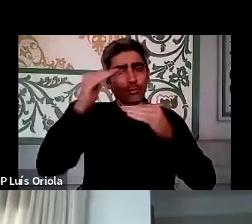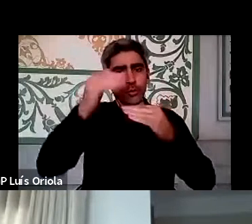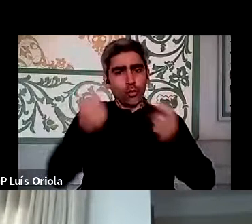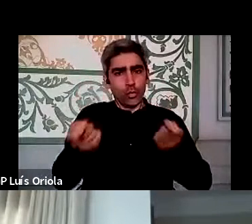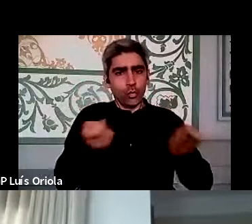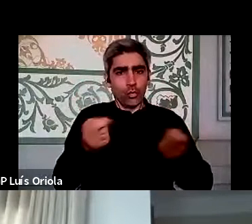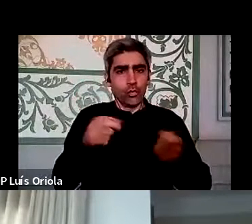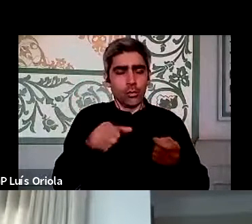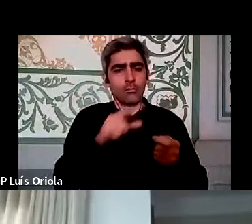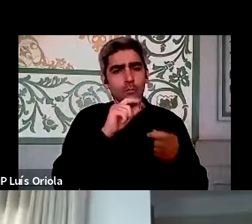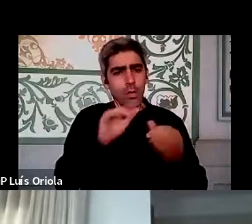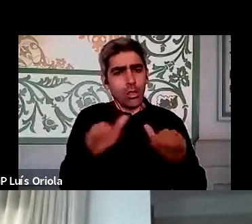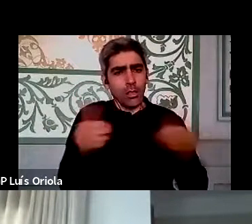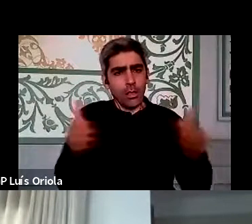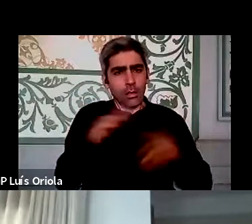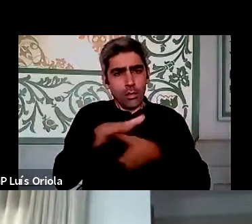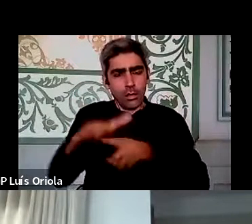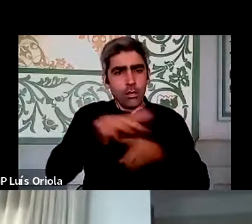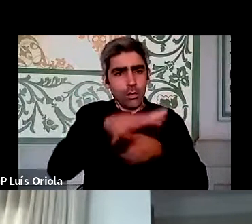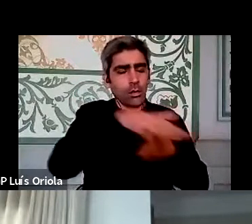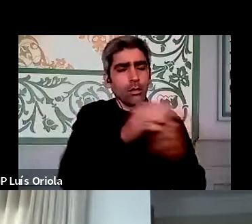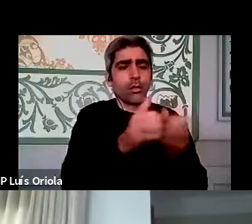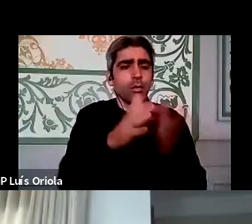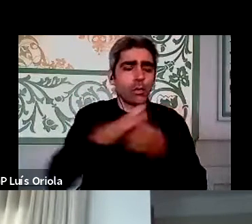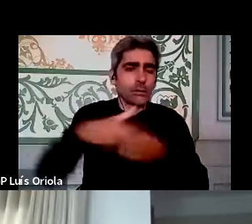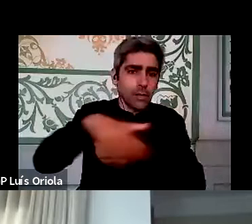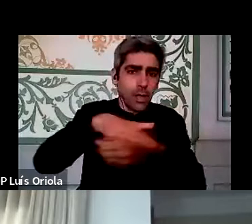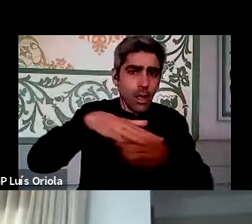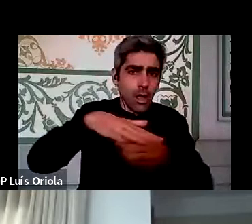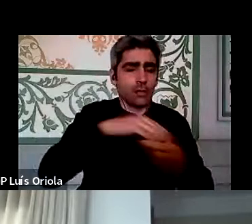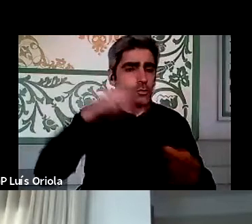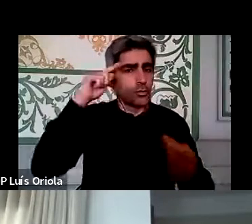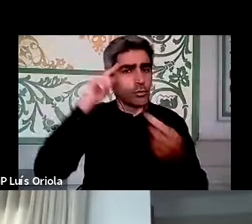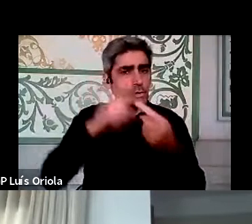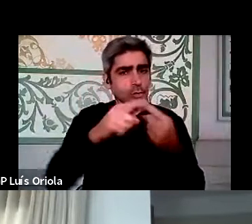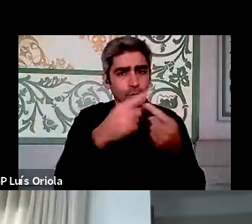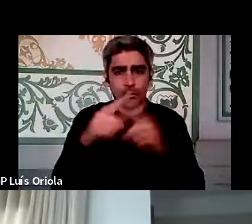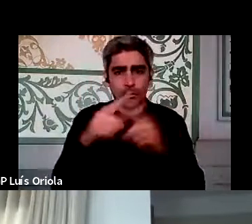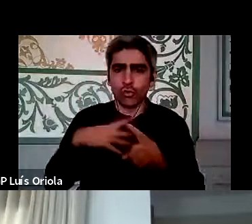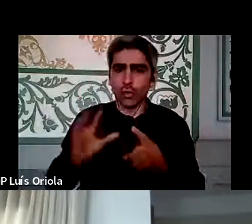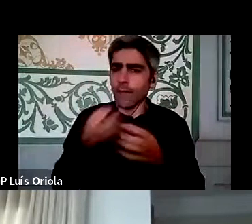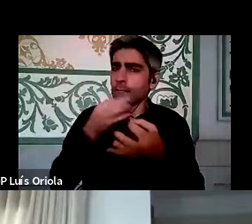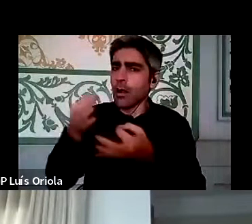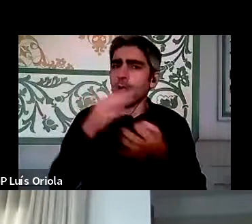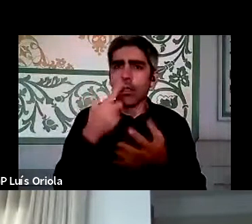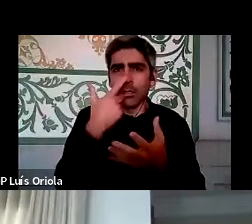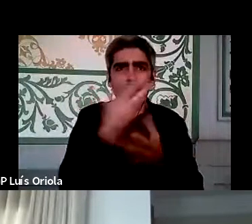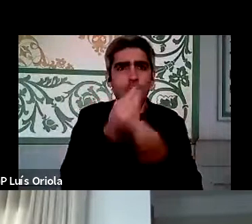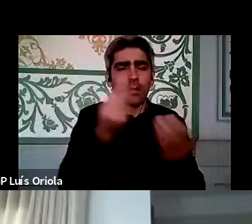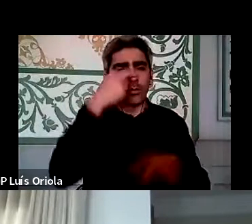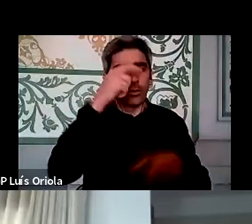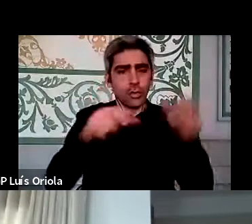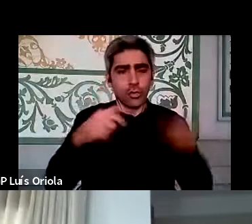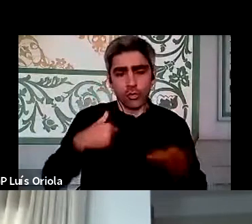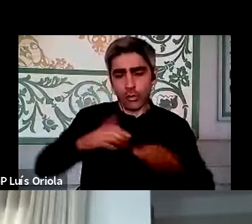eu acho que isto é replicável em todas as áreas, com todos os propósitos. Eu tenho falado com imensa gente agora neste período, enfim, estamos em casa e